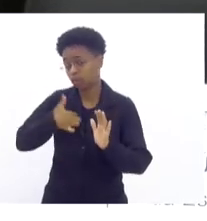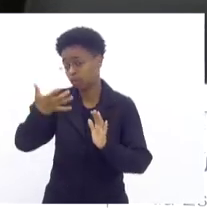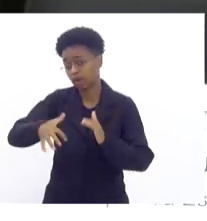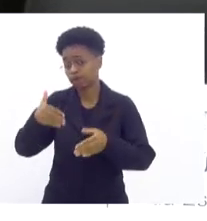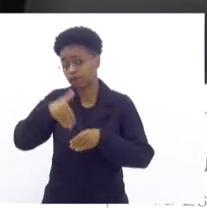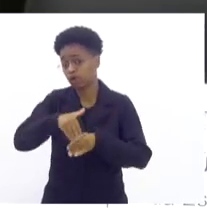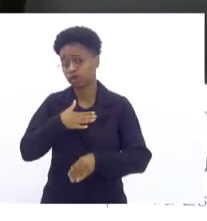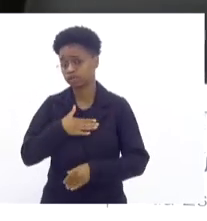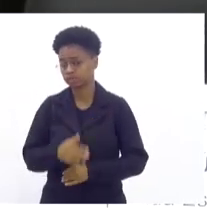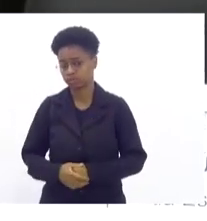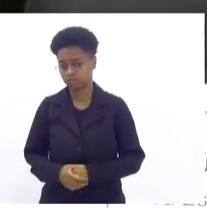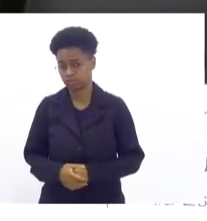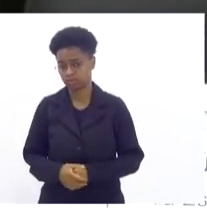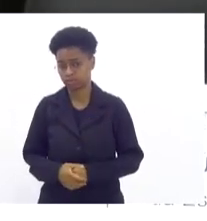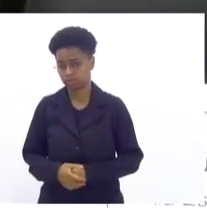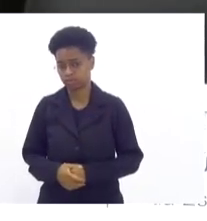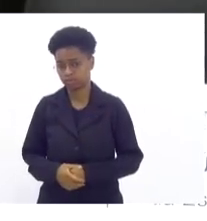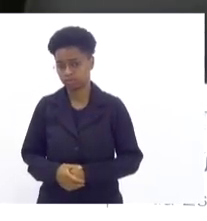Não quero que vote em mim.